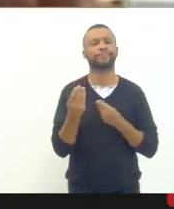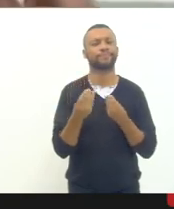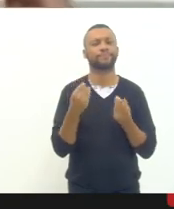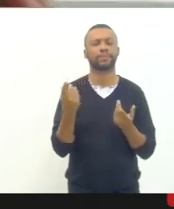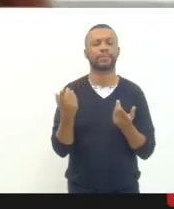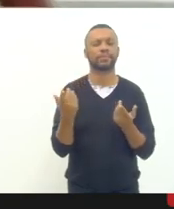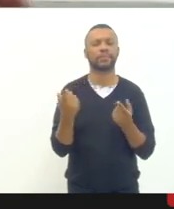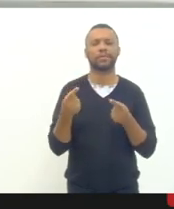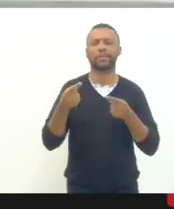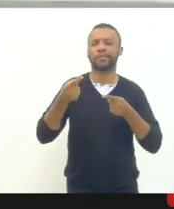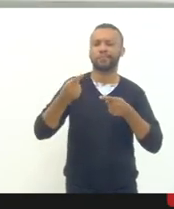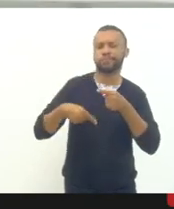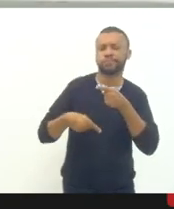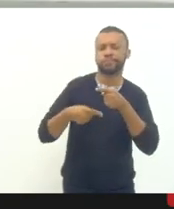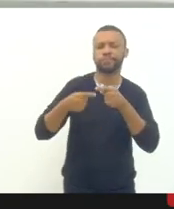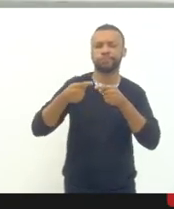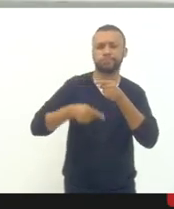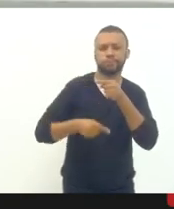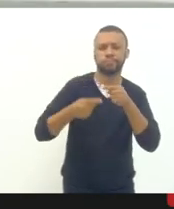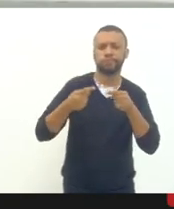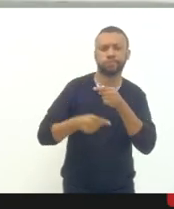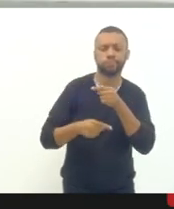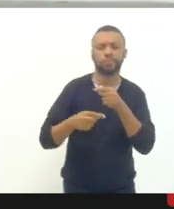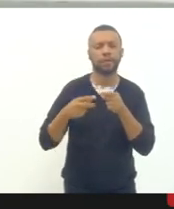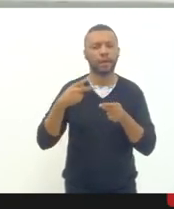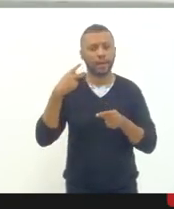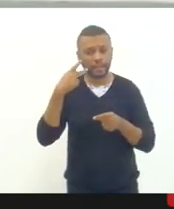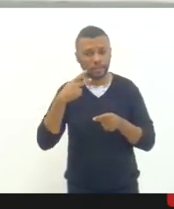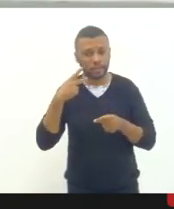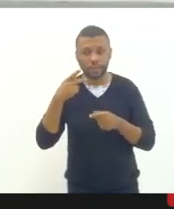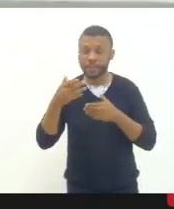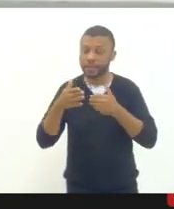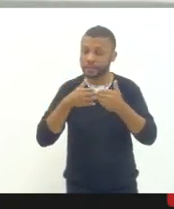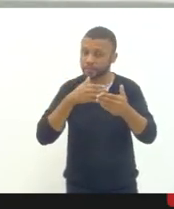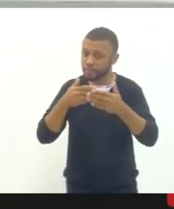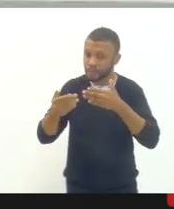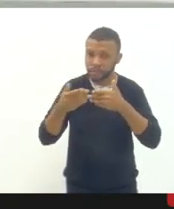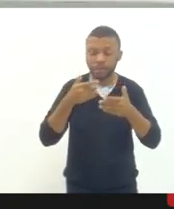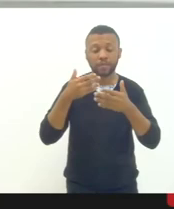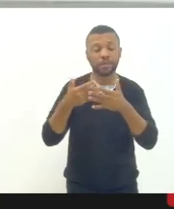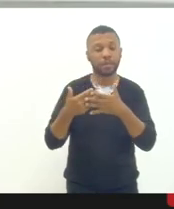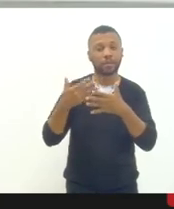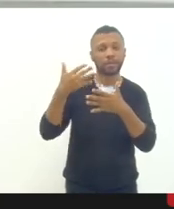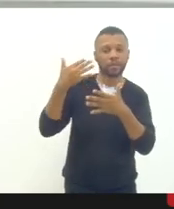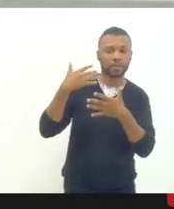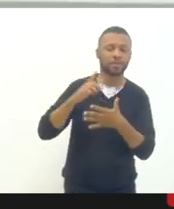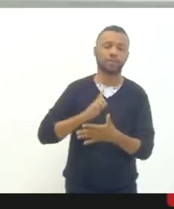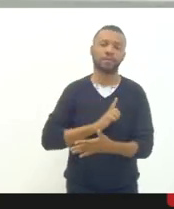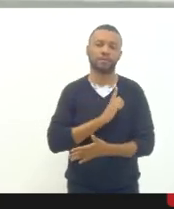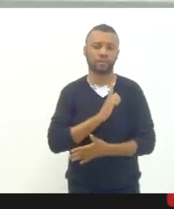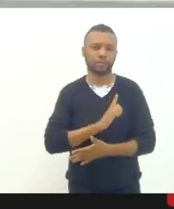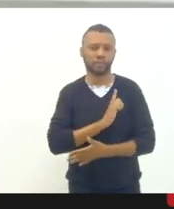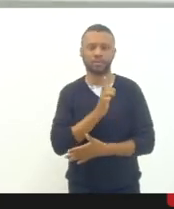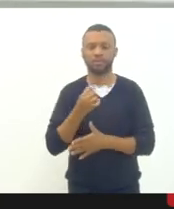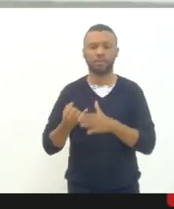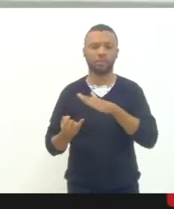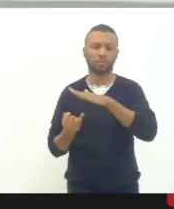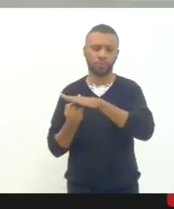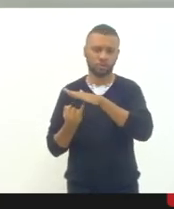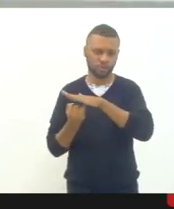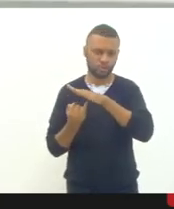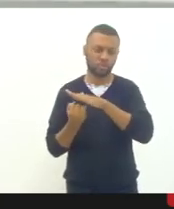descontinuada das políticas independente de quem estava na gestão do instituto